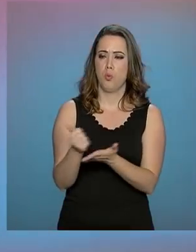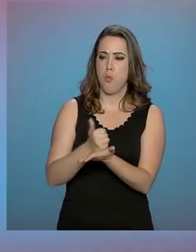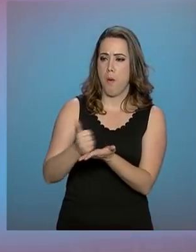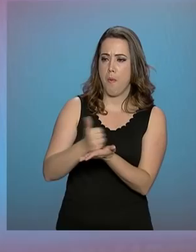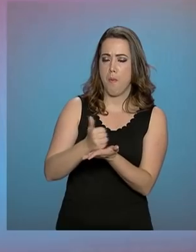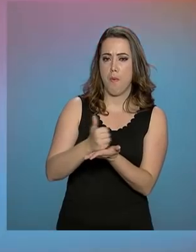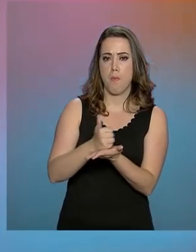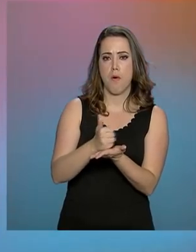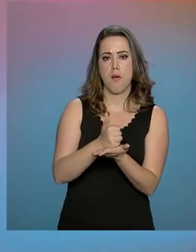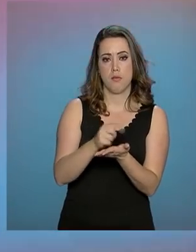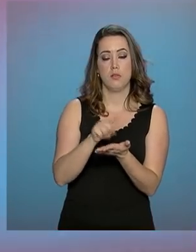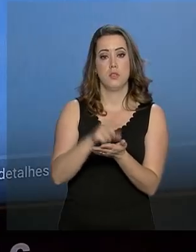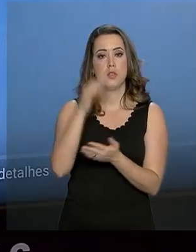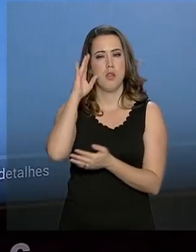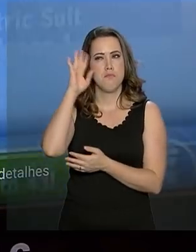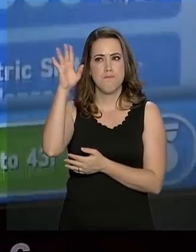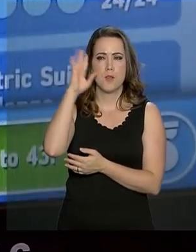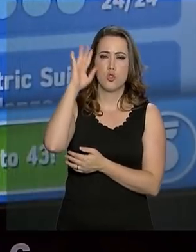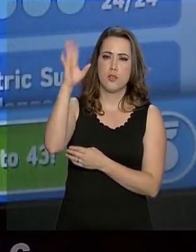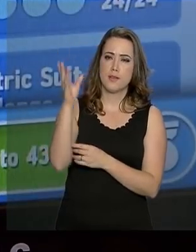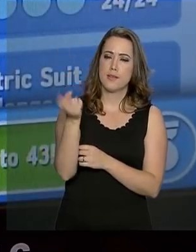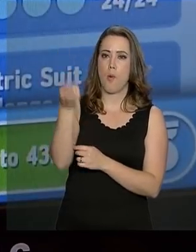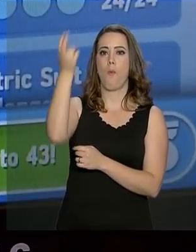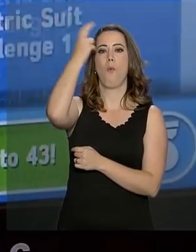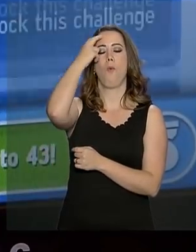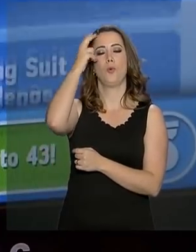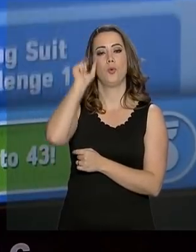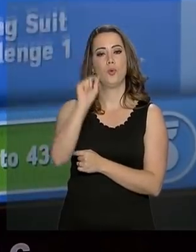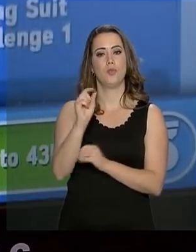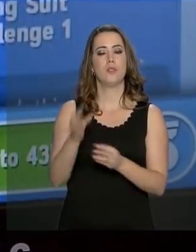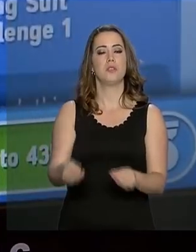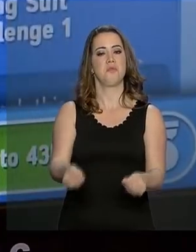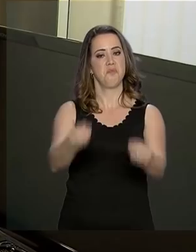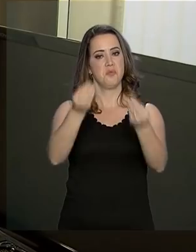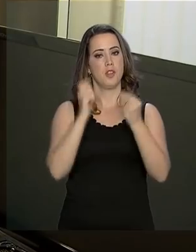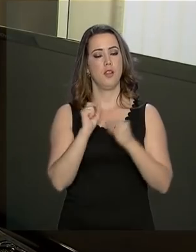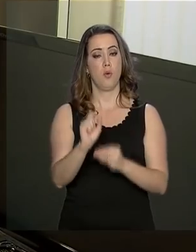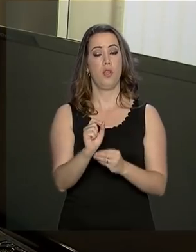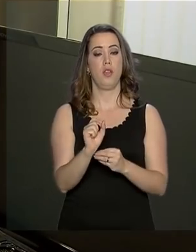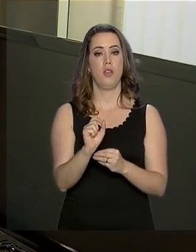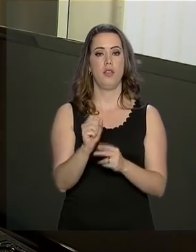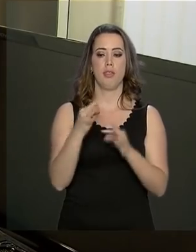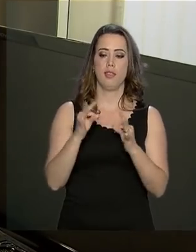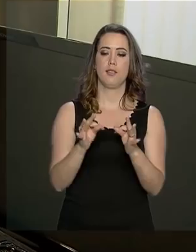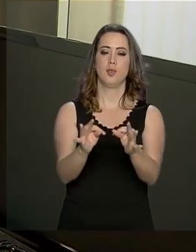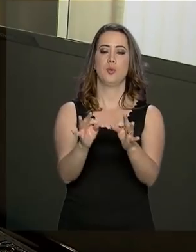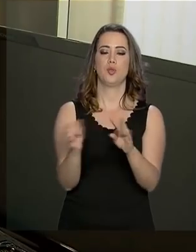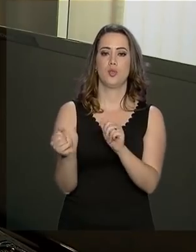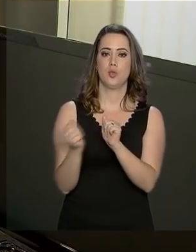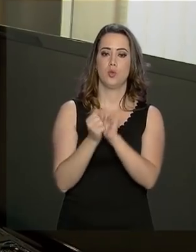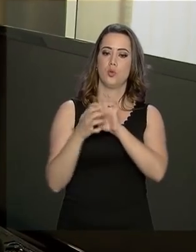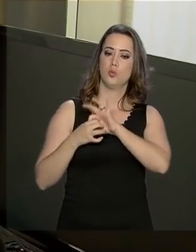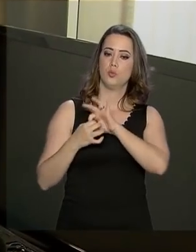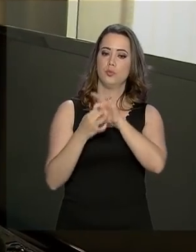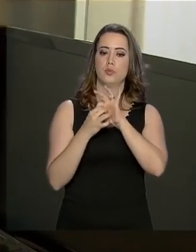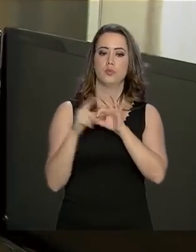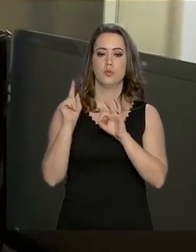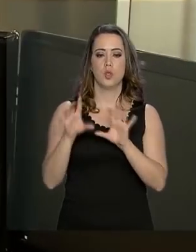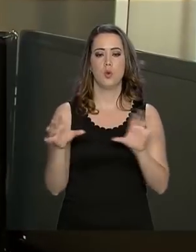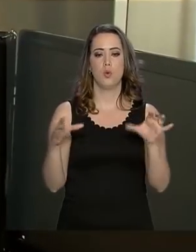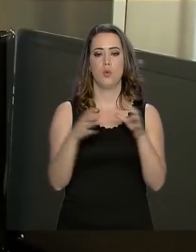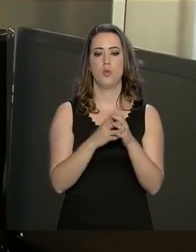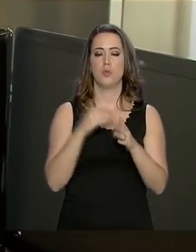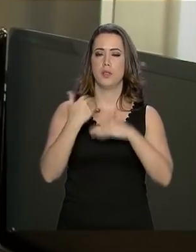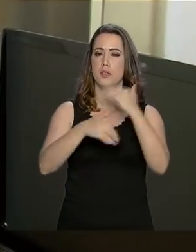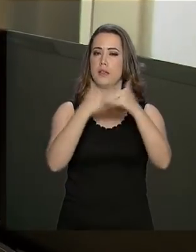componente de criatividade, o componente cultural, ele traz também um componente de tecnologia. É um segmento que